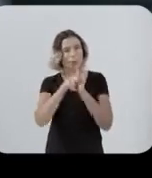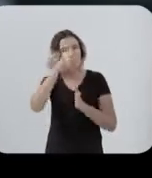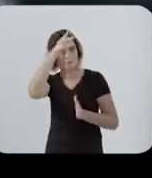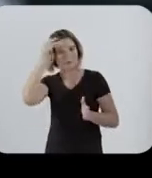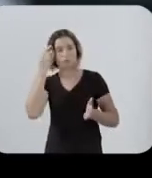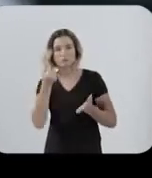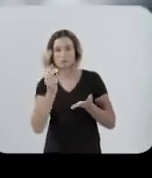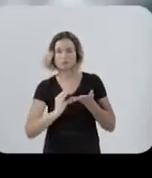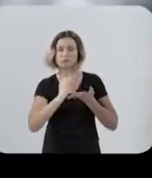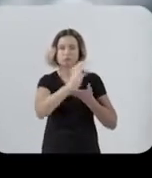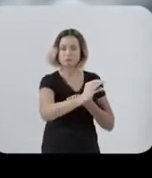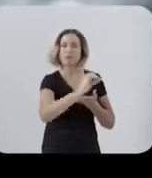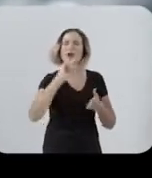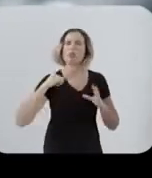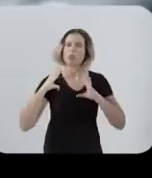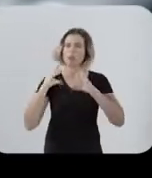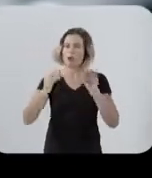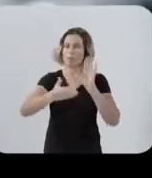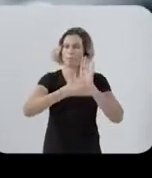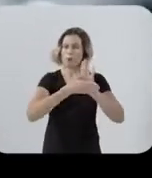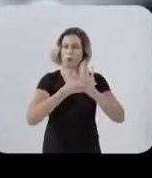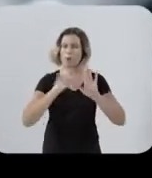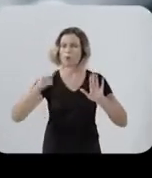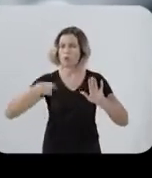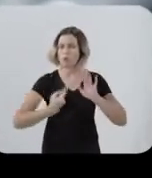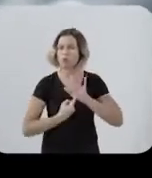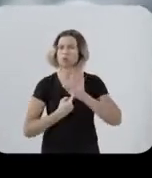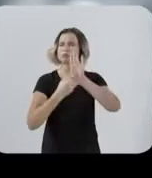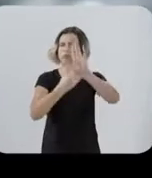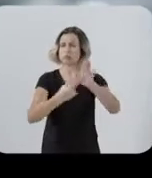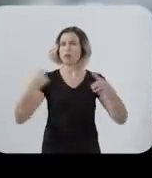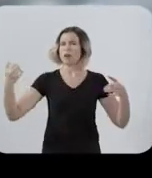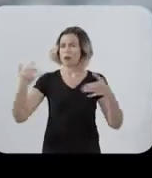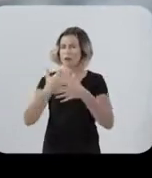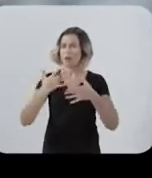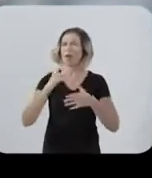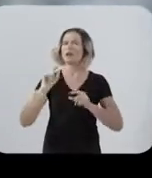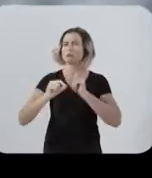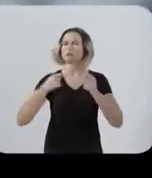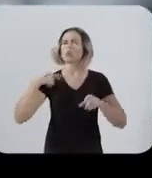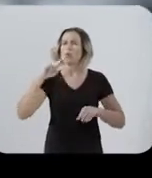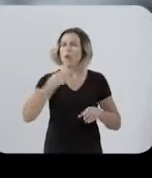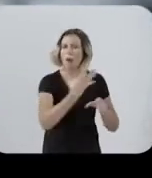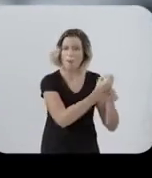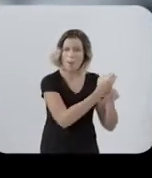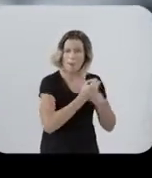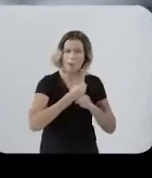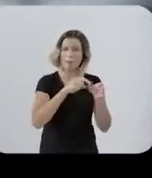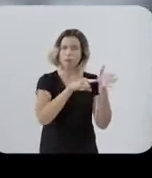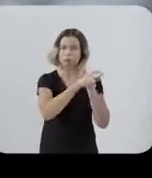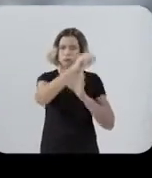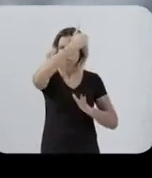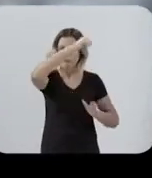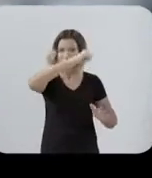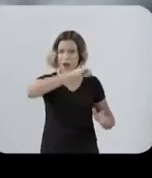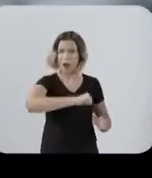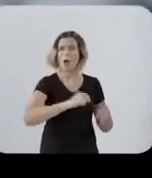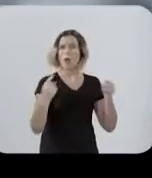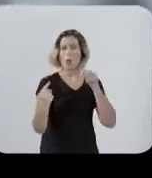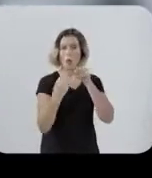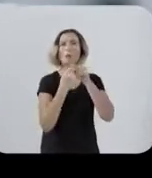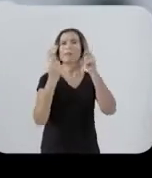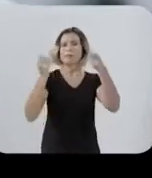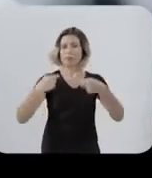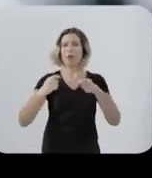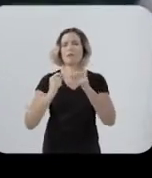da Prefeitura do Recife Todas as propostas que a gente apresentou à cidade A gente fez conta para só apresentar coisa que é viável e que